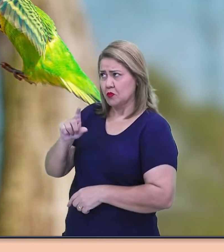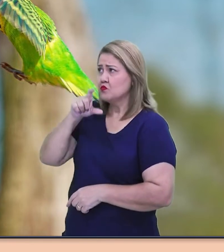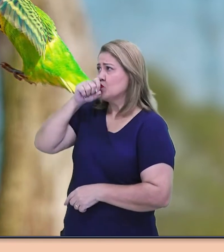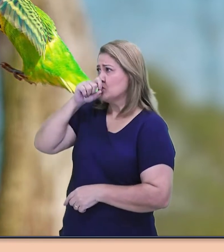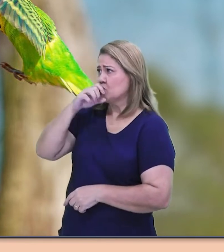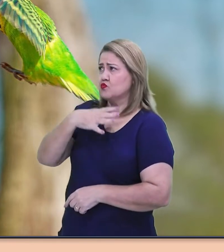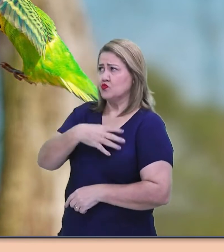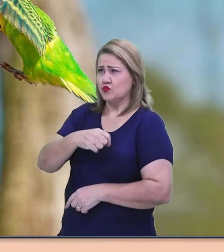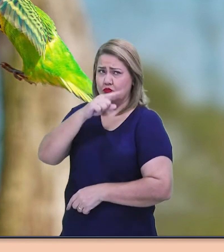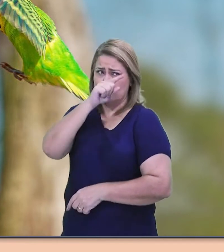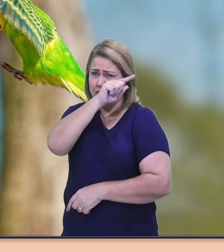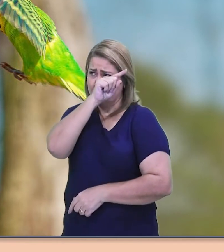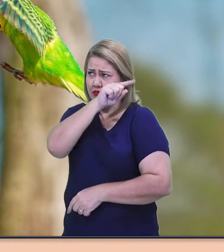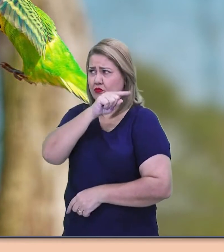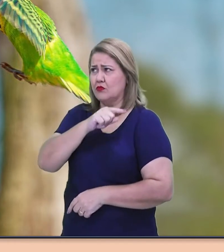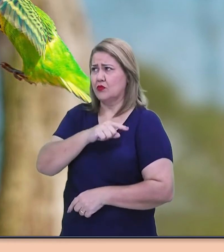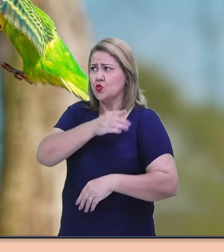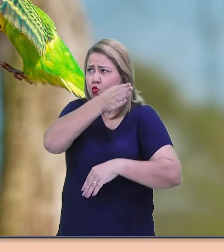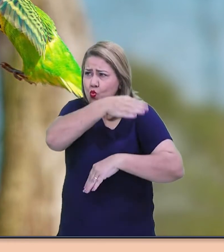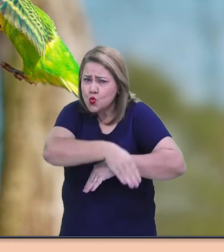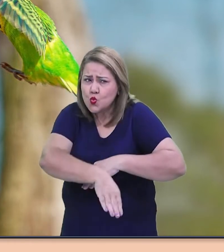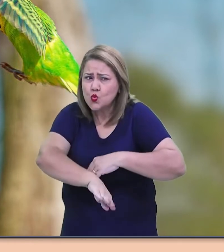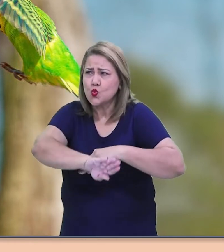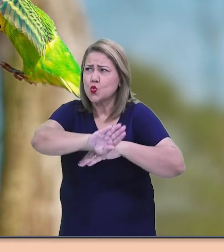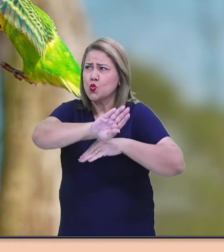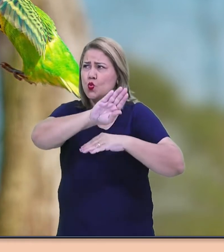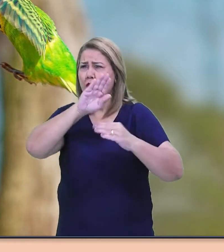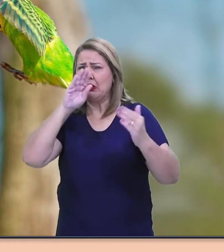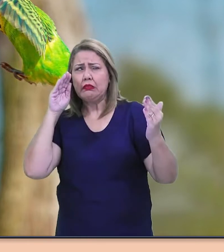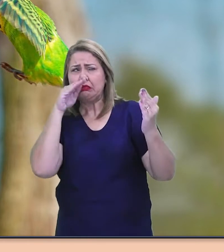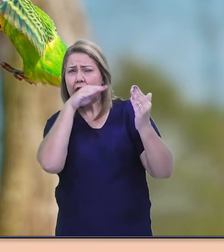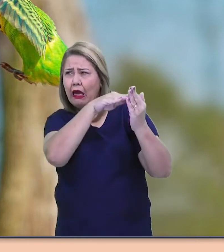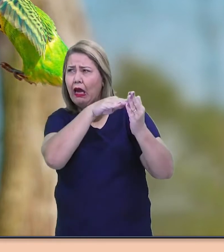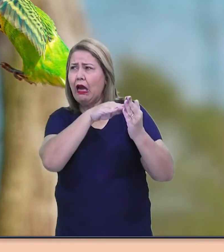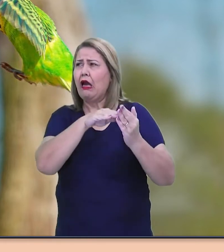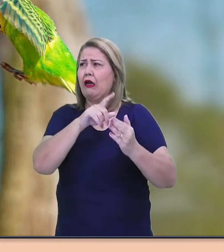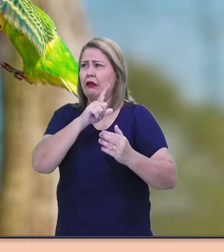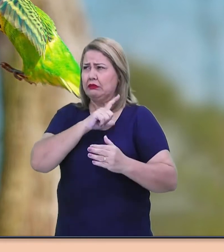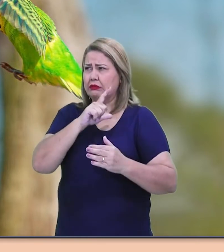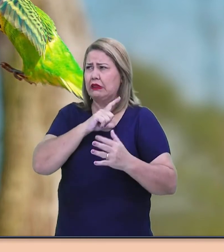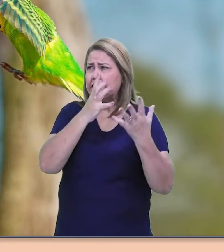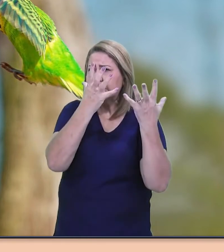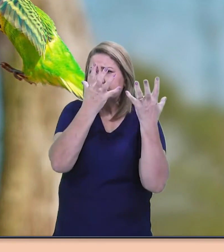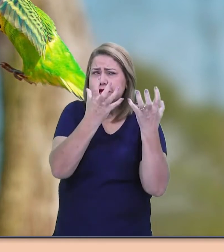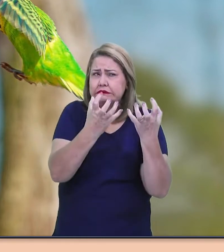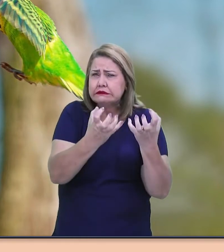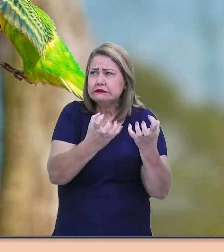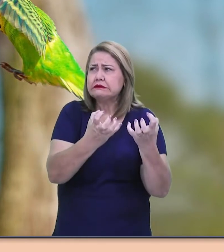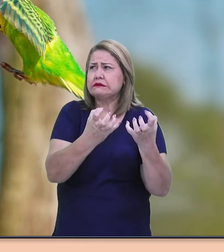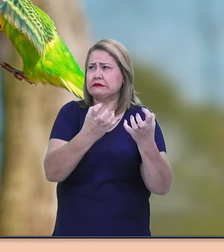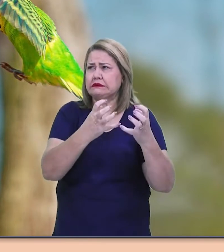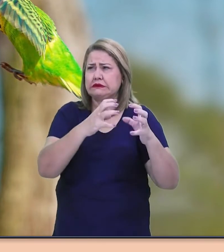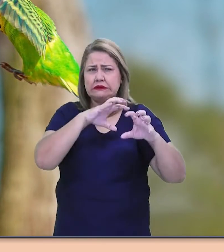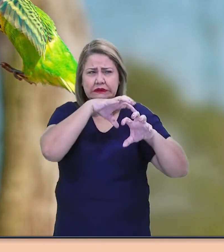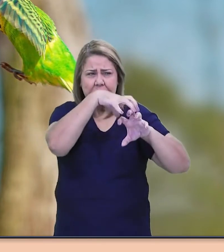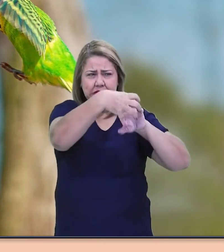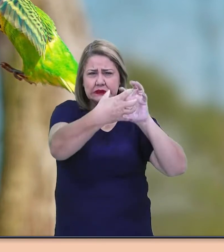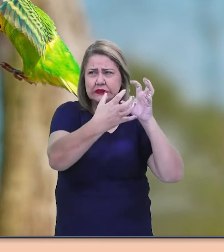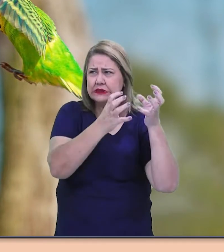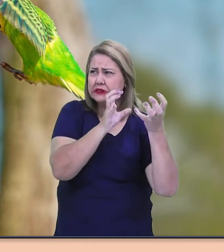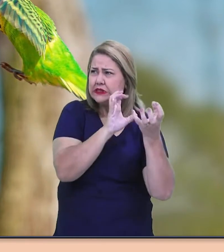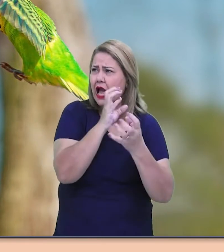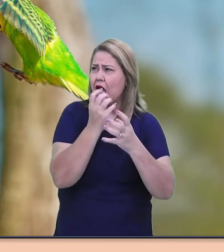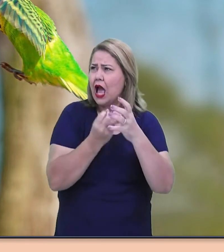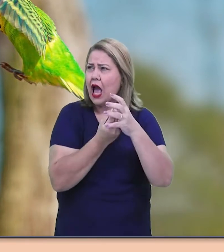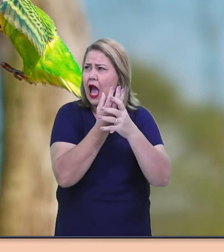de periquitos, que ficavam lá no fundo do grotão, entre as macegas espinhosas de malícia, num